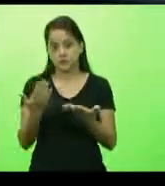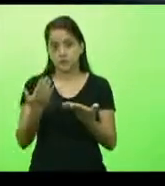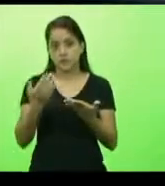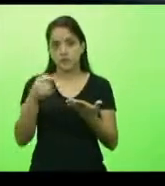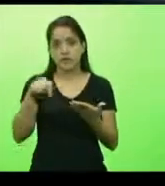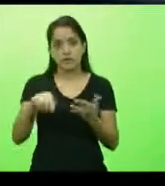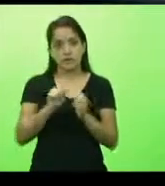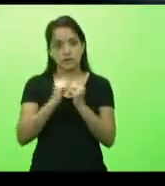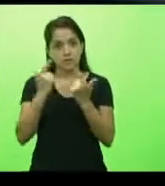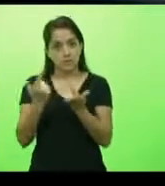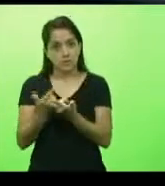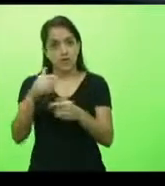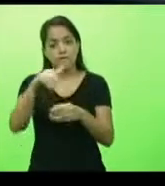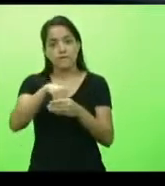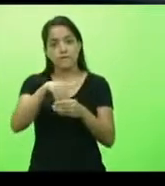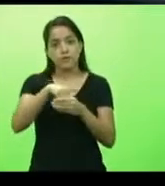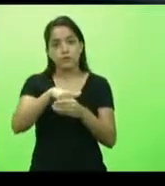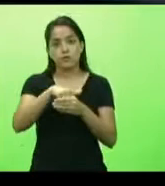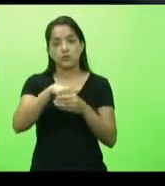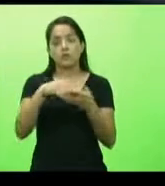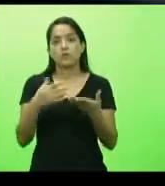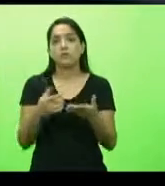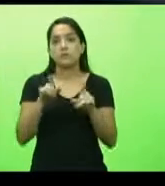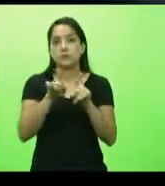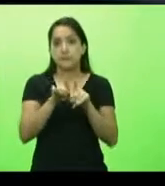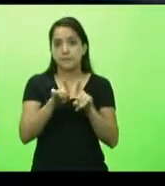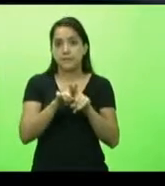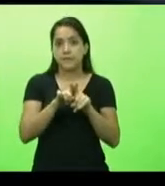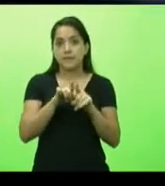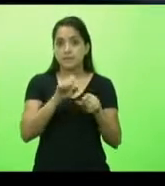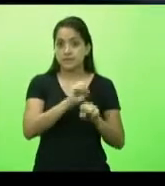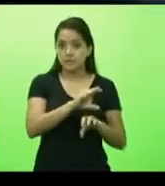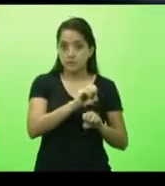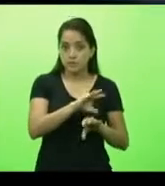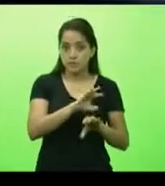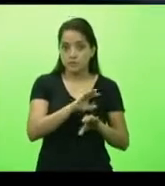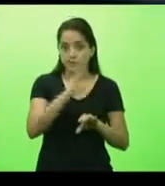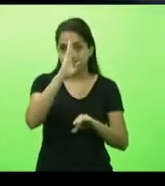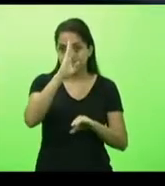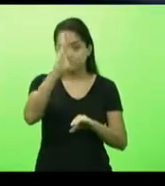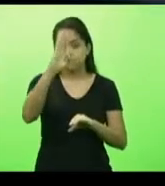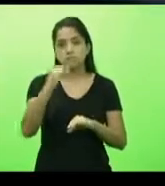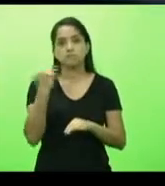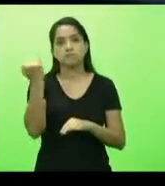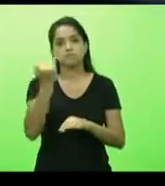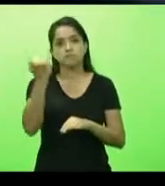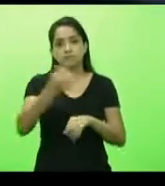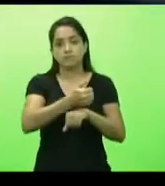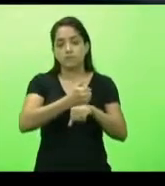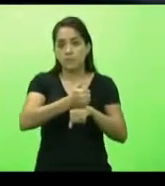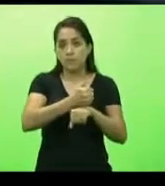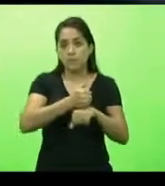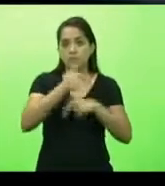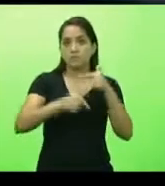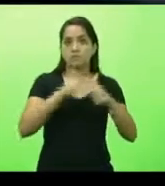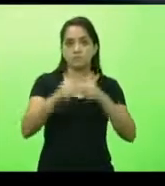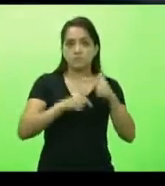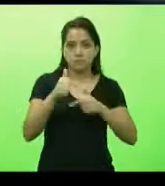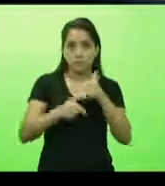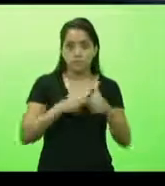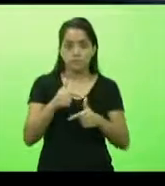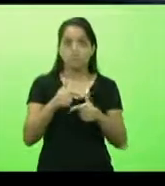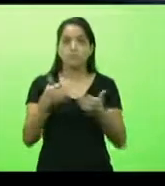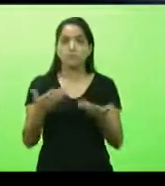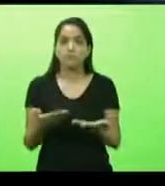votou esta classificação. Logo, se a educação é atividade essencial, os profissionais que atuam na prestação desse